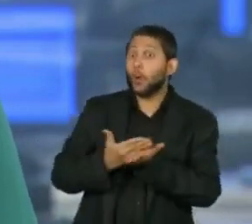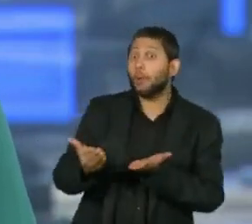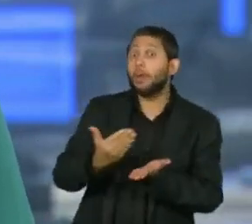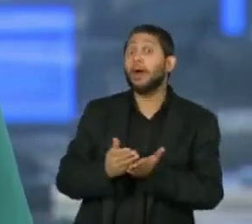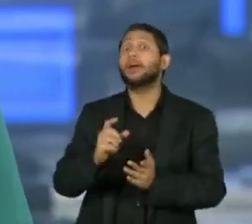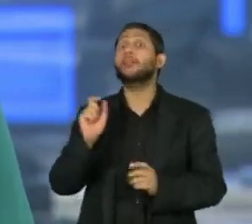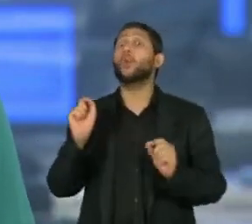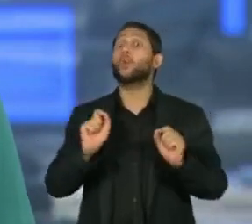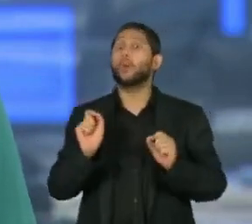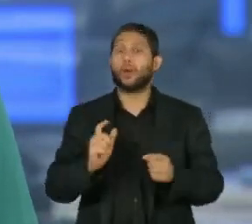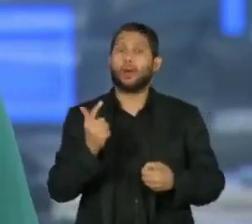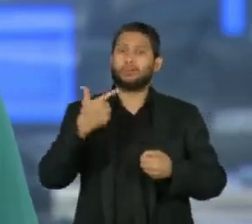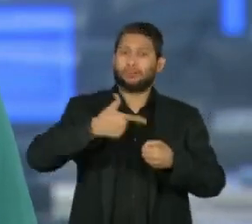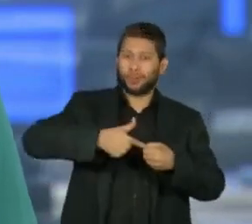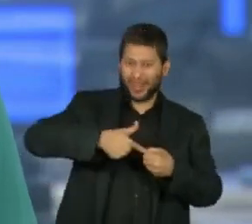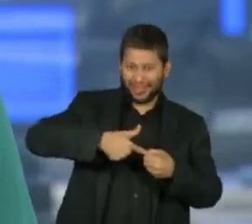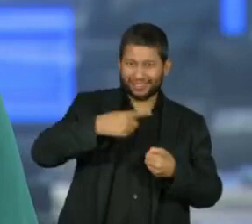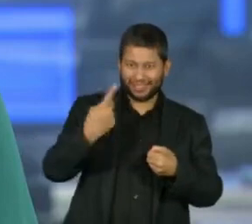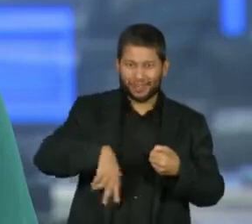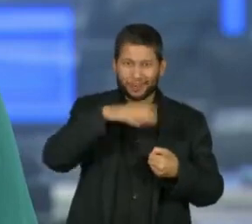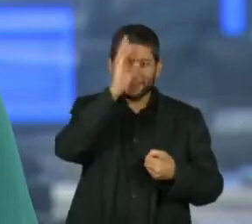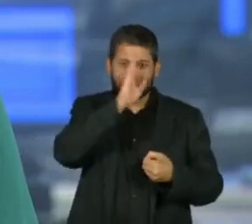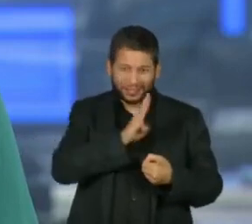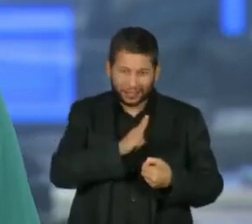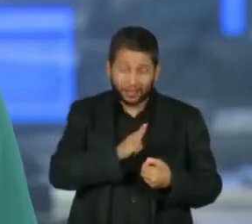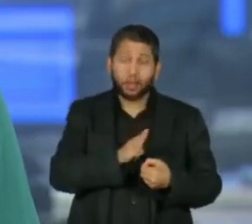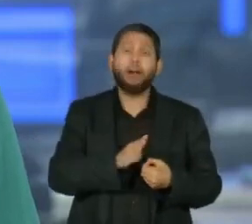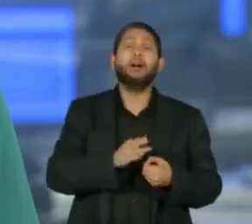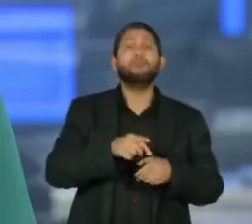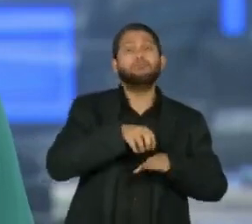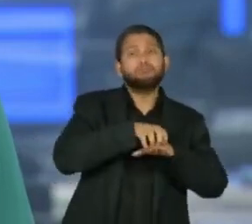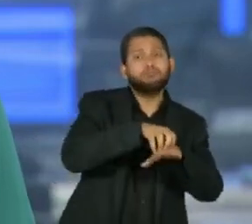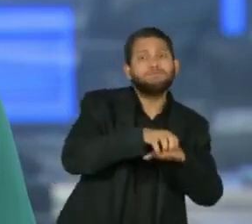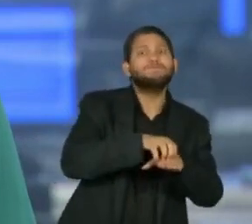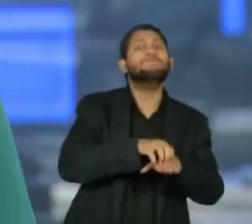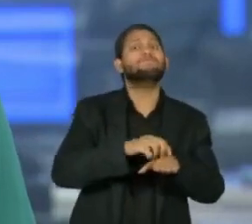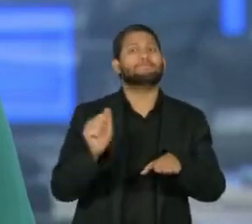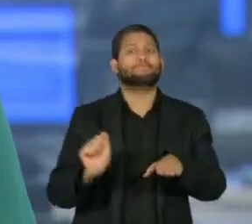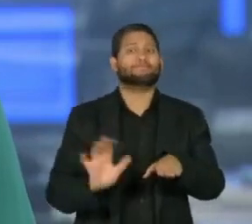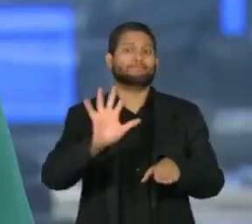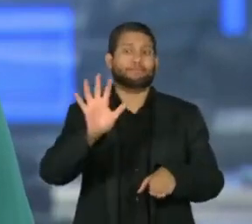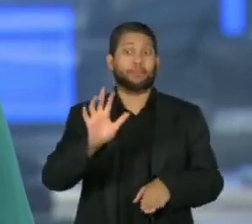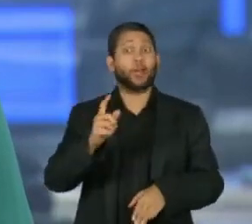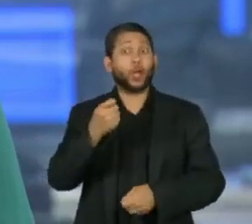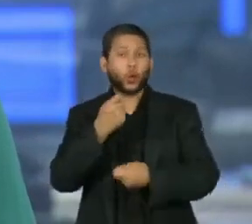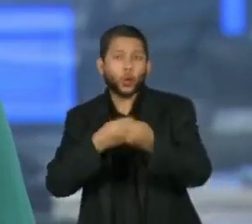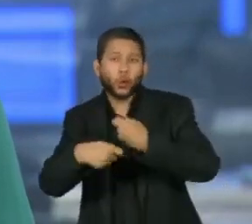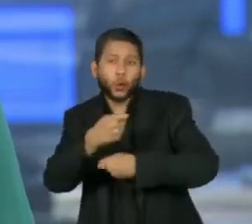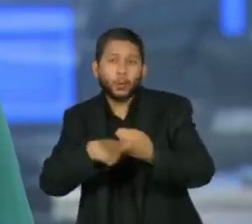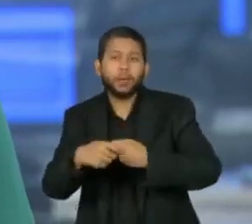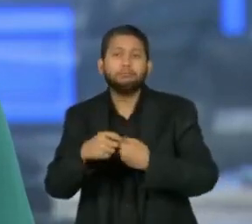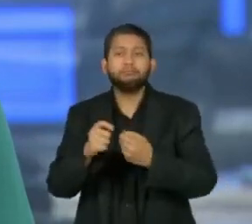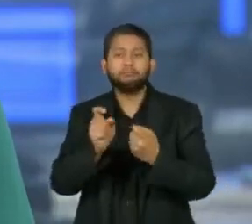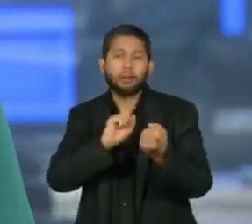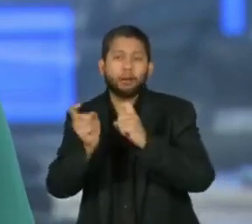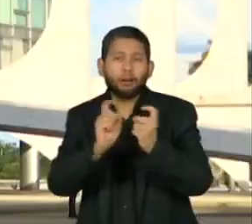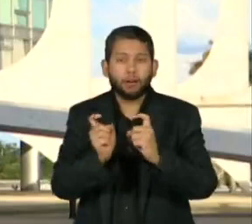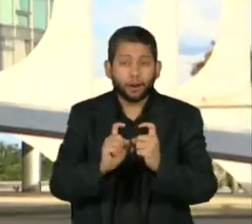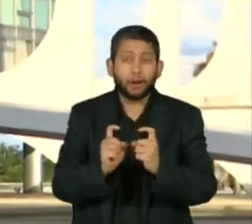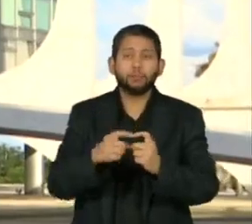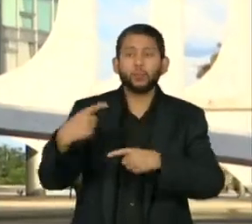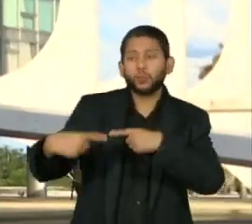o reajuste dos combustíveis aqui no Brasil. A equipe econômica e os analistas de mercado se reuniram para discutir medidas.